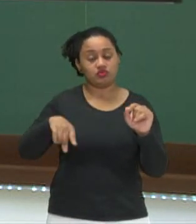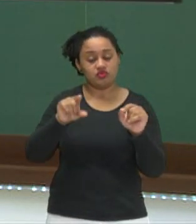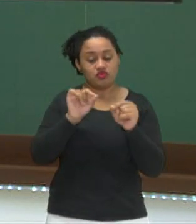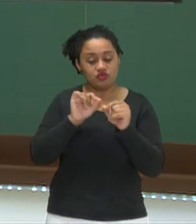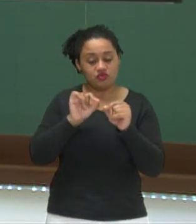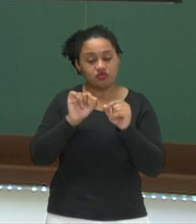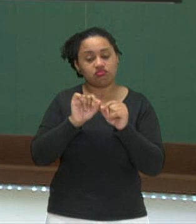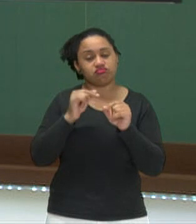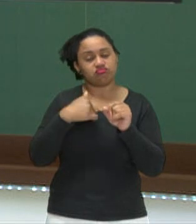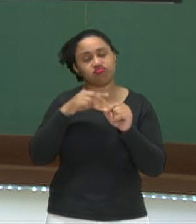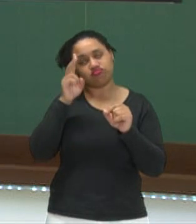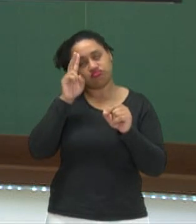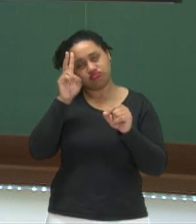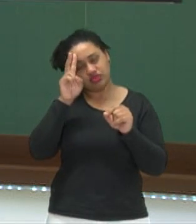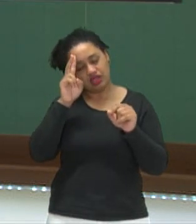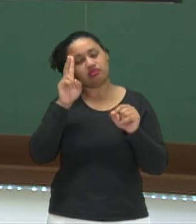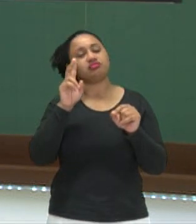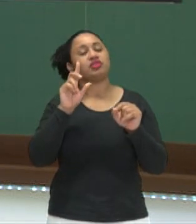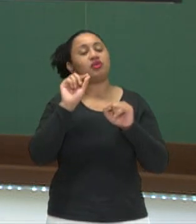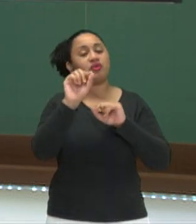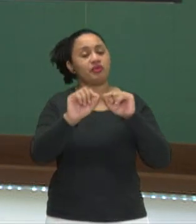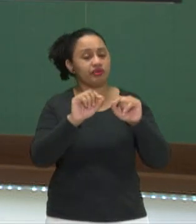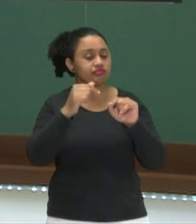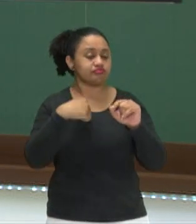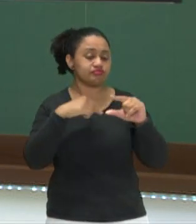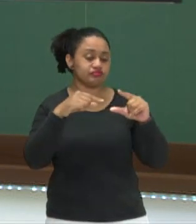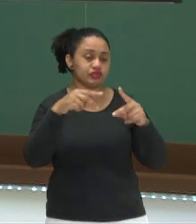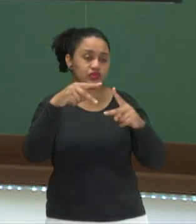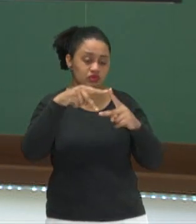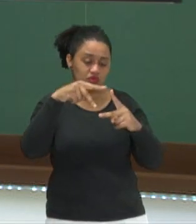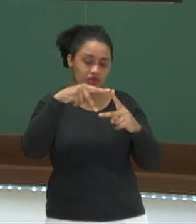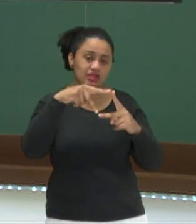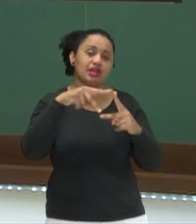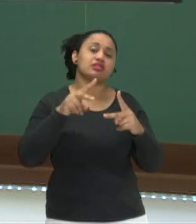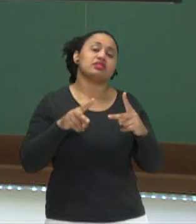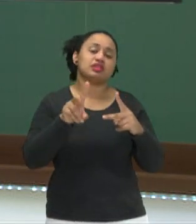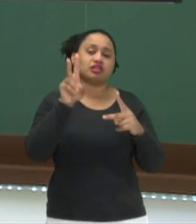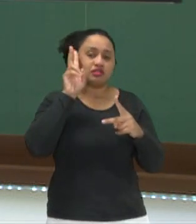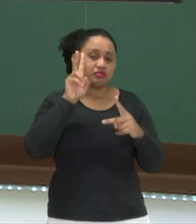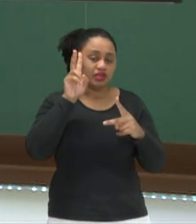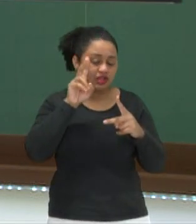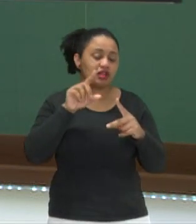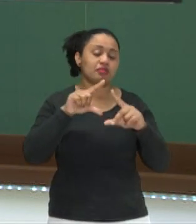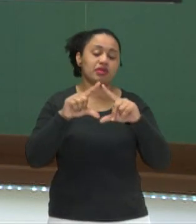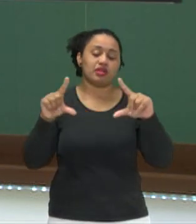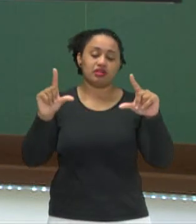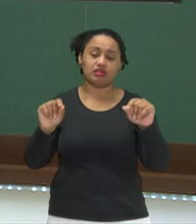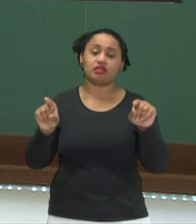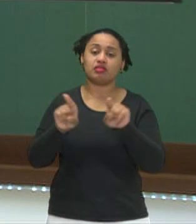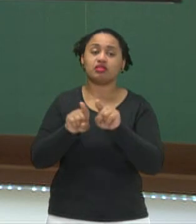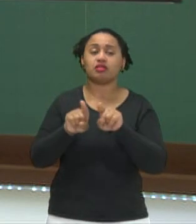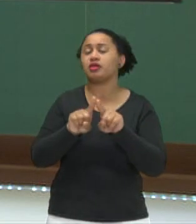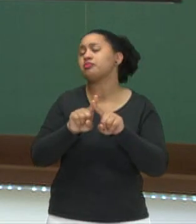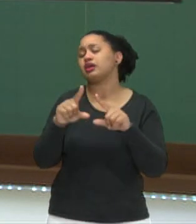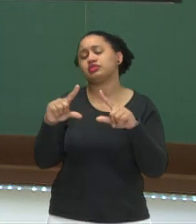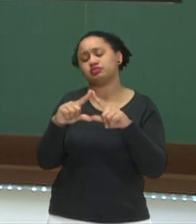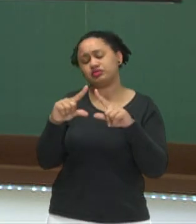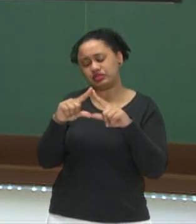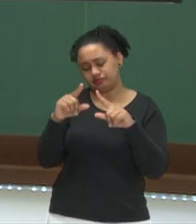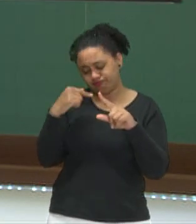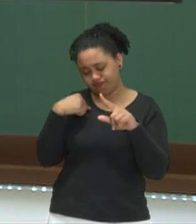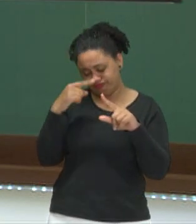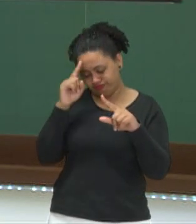fazerem aquele lembrete dos formulários, né? Um quadrado, a gente sempre vai lembrar, o retângulo também. O triângulo, ah,